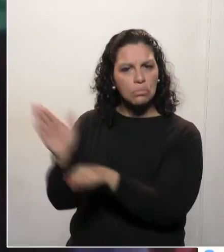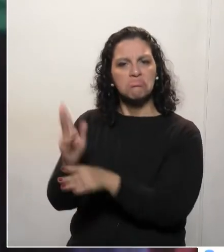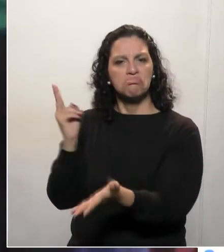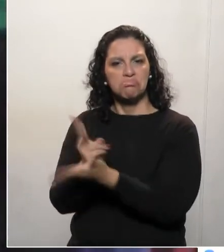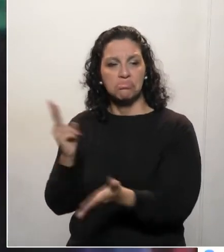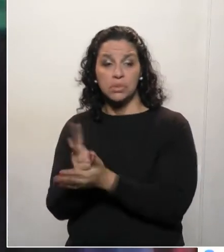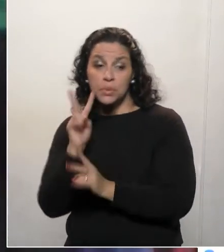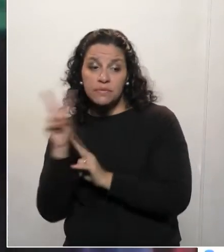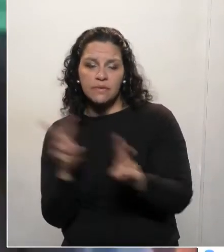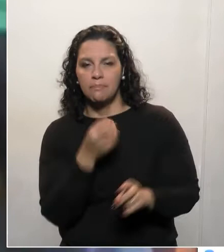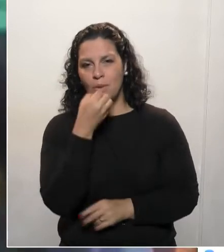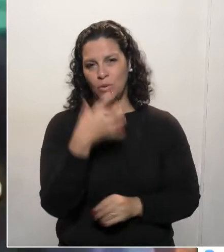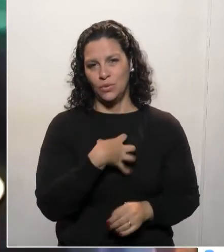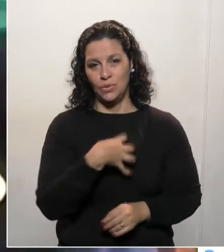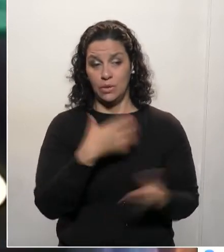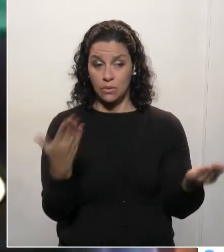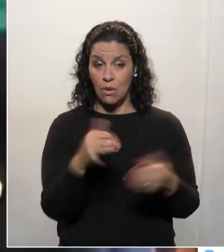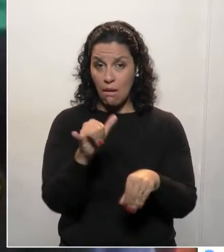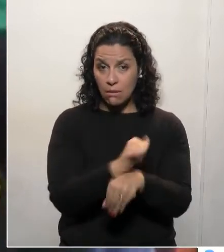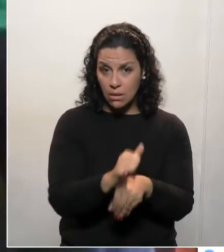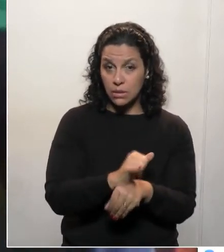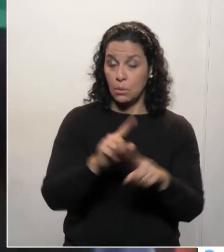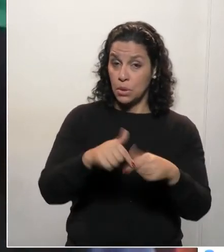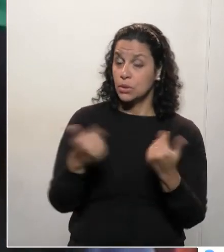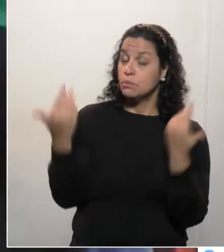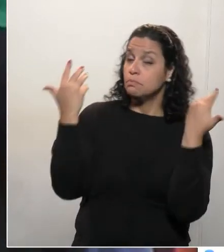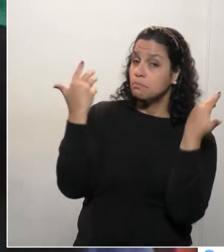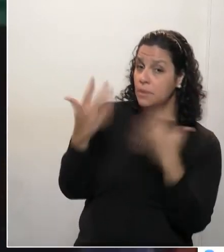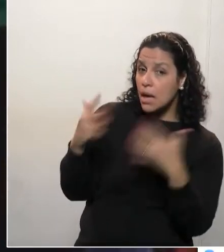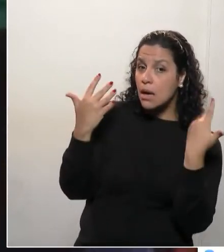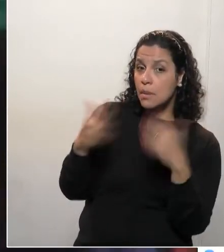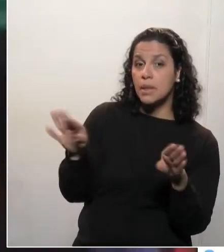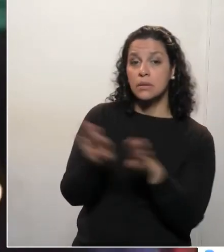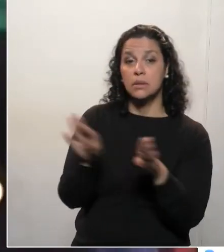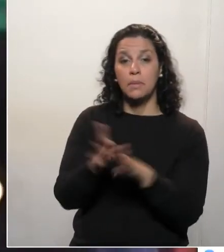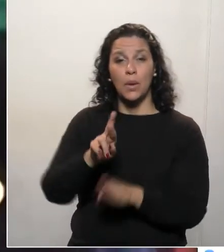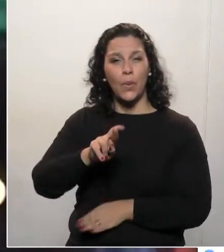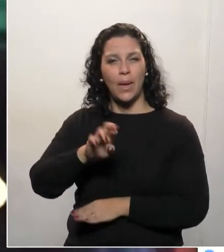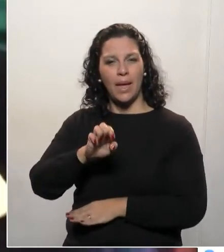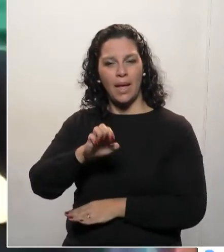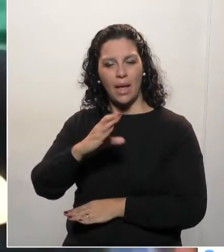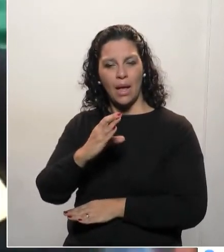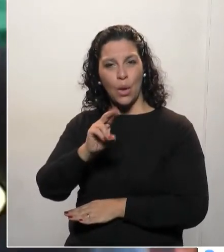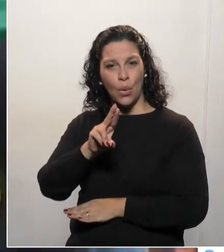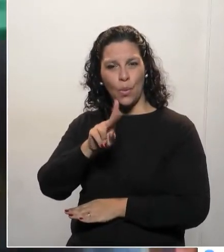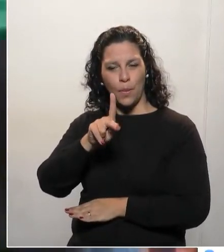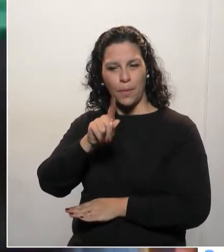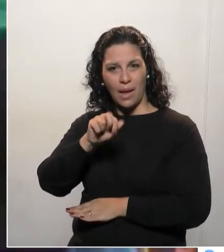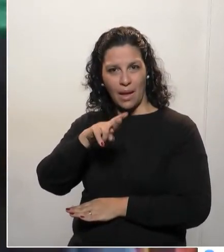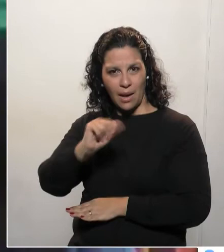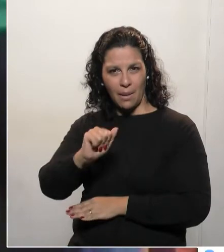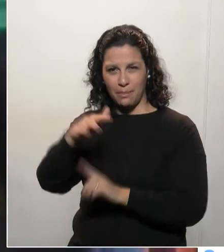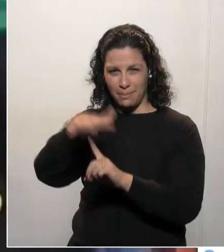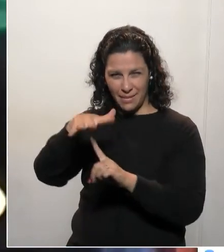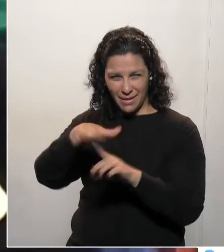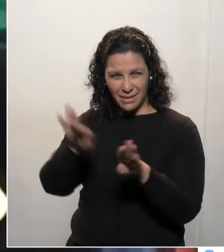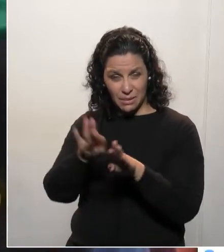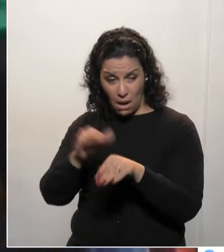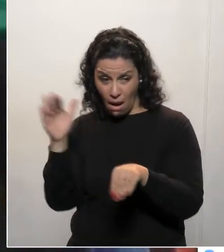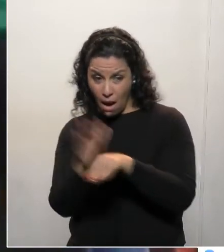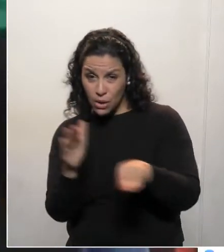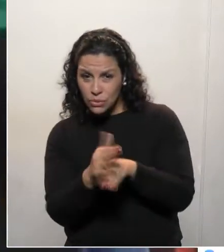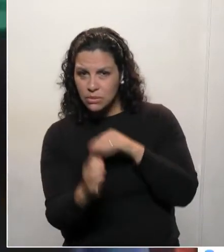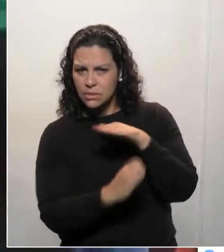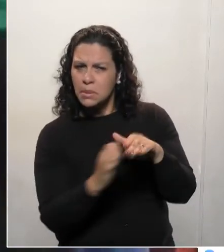olhar com bons olhos isso aí. Mais uma vez, parabéns a esse programa da Recupera Paraná. O Estado, acho que o Paraná foi pioneiro nessa questão de ajudar os